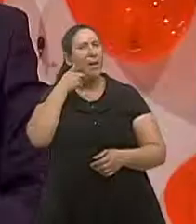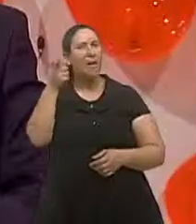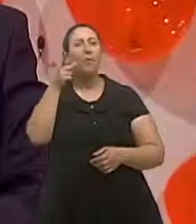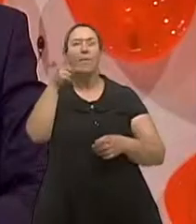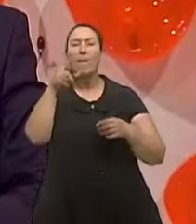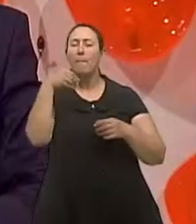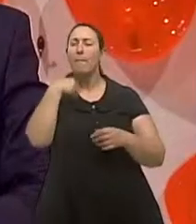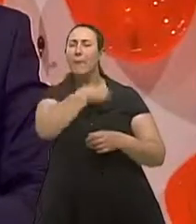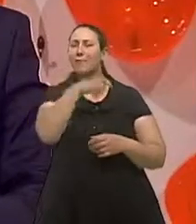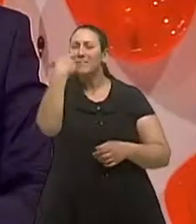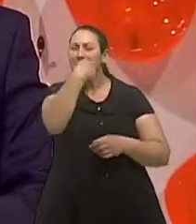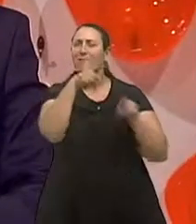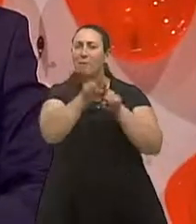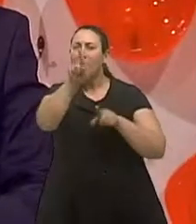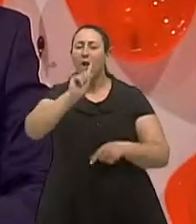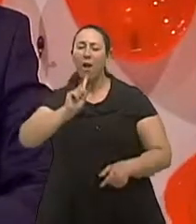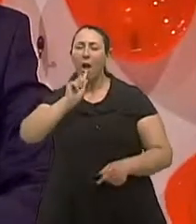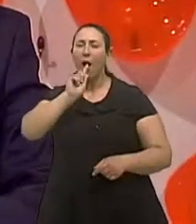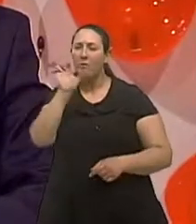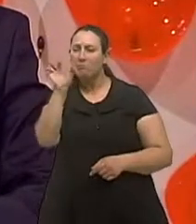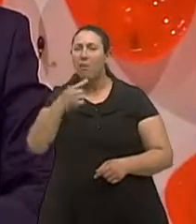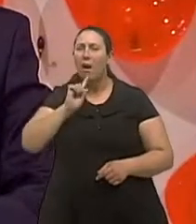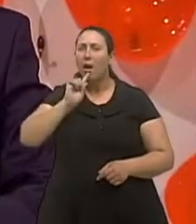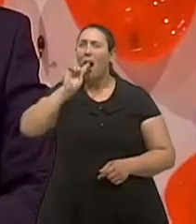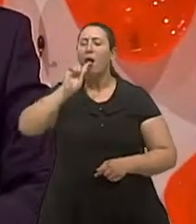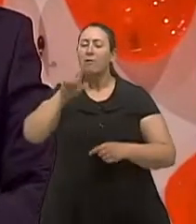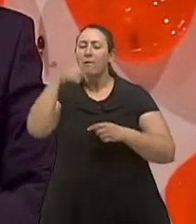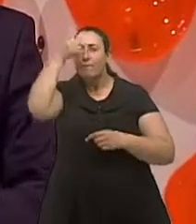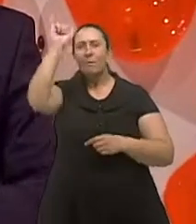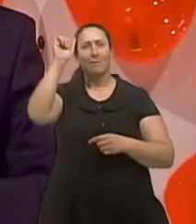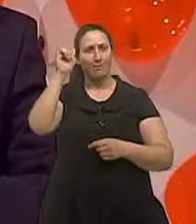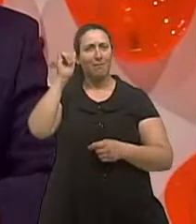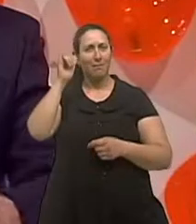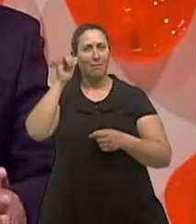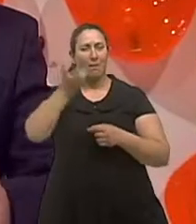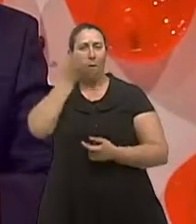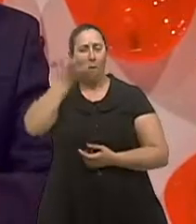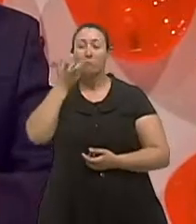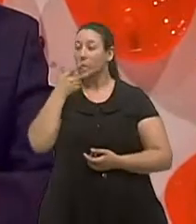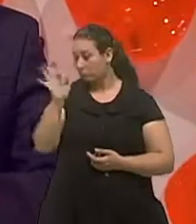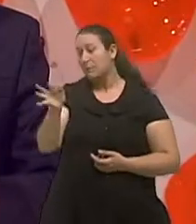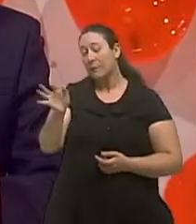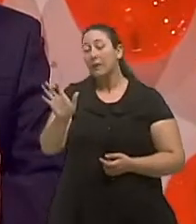né isso na verdade a partir do diagnóstico médico e da noção da gravidade a gente vai colocar o paciente